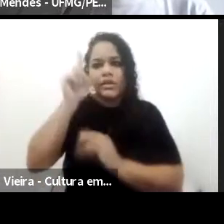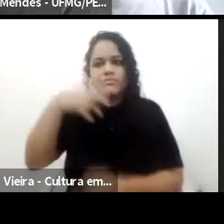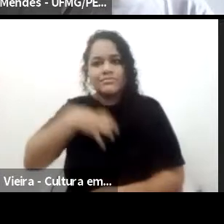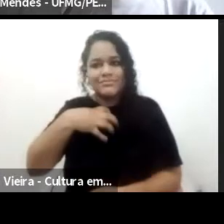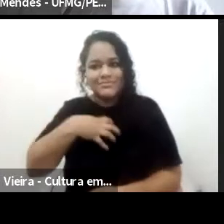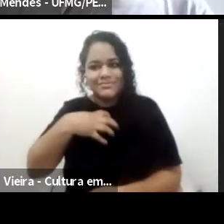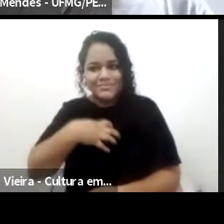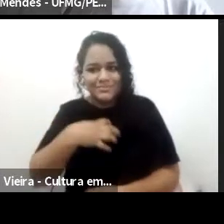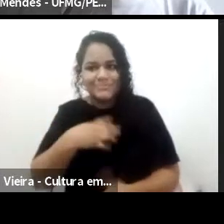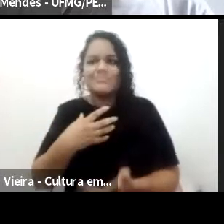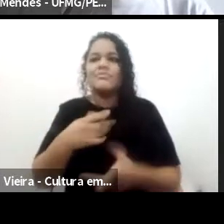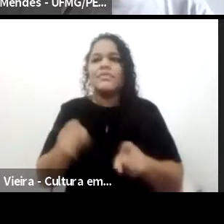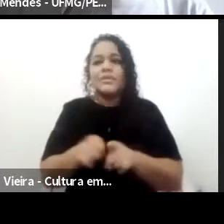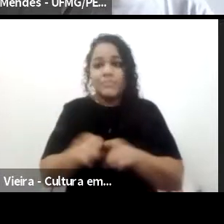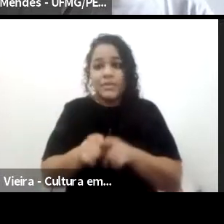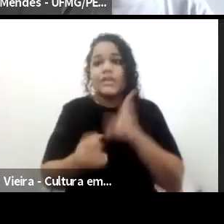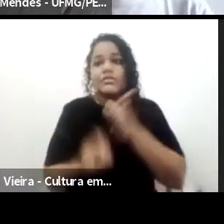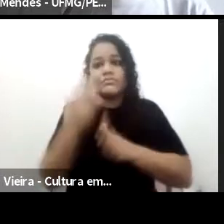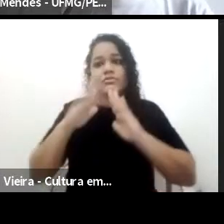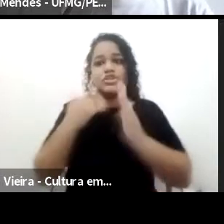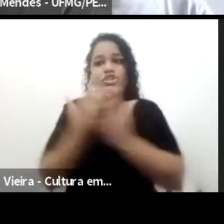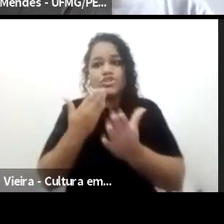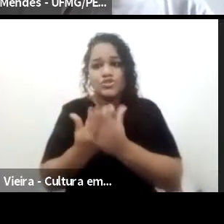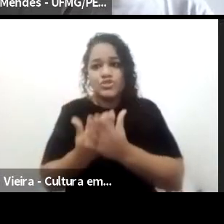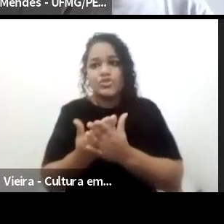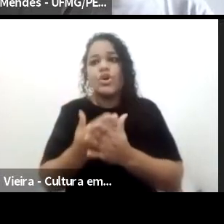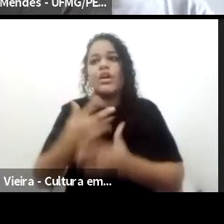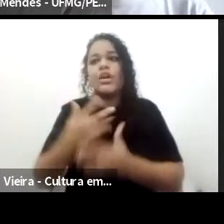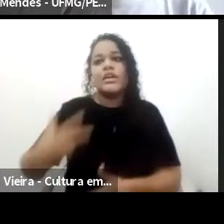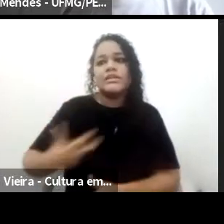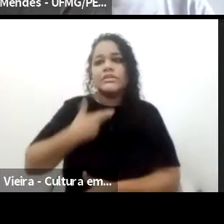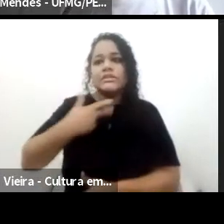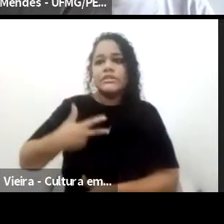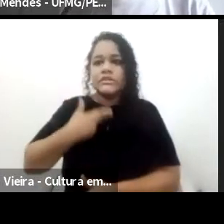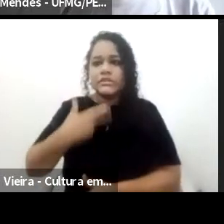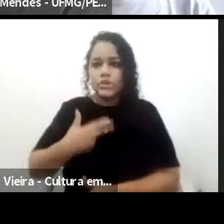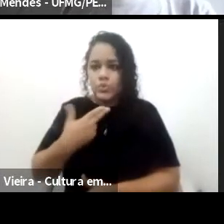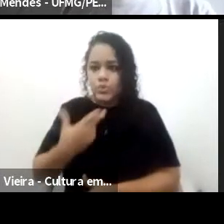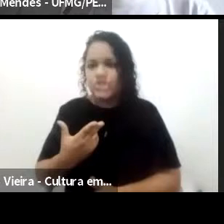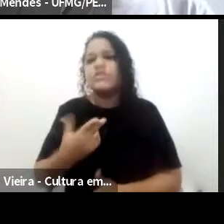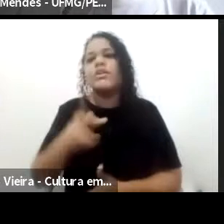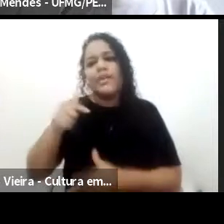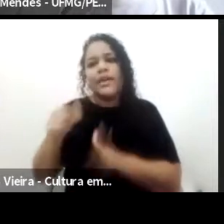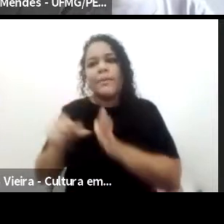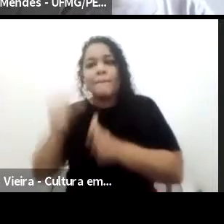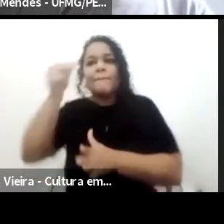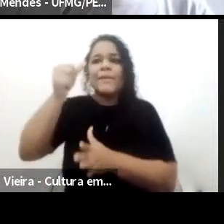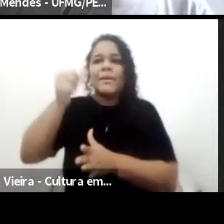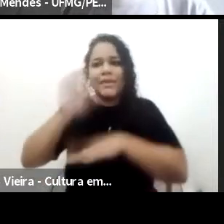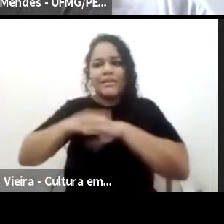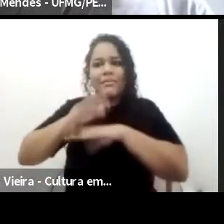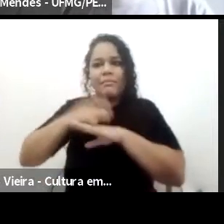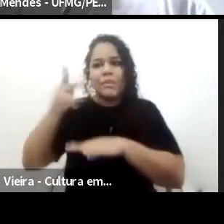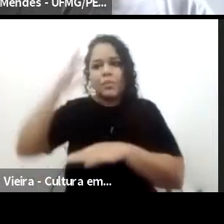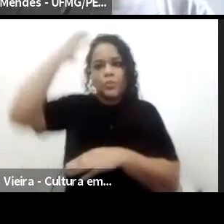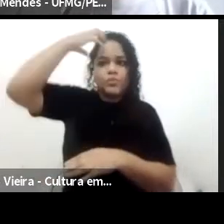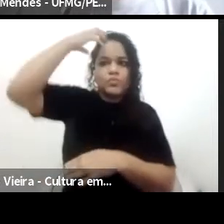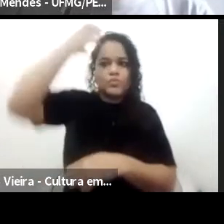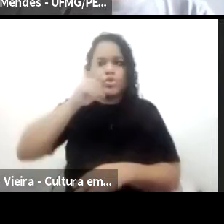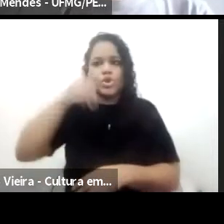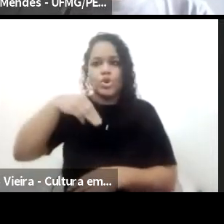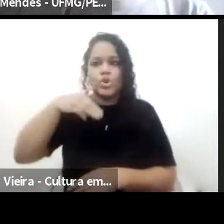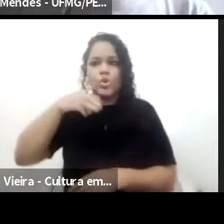cirurgia que vai ser fundada, vai ser a primeira fundada pelo Dom João nesse momento. química,